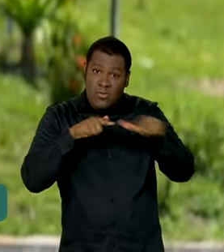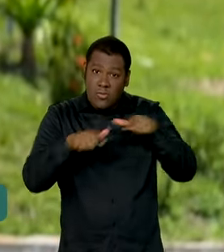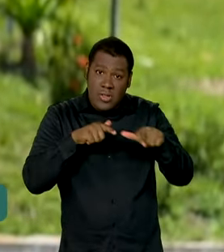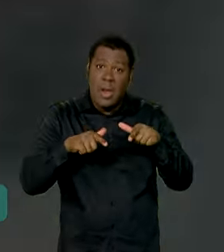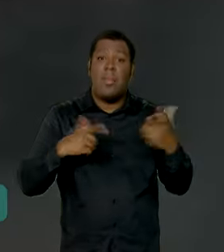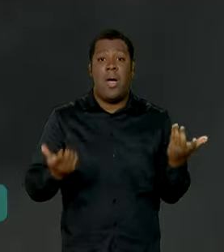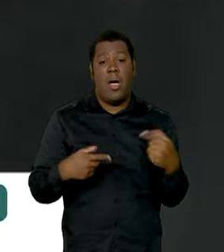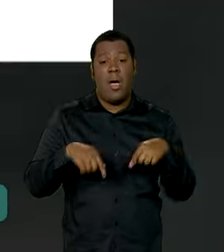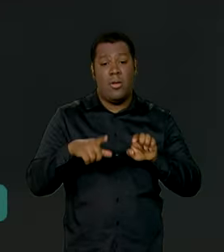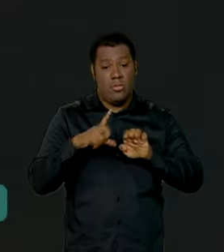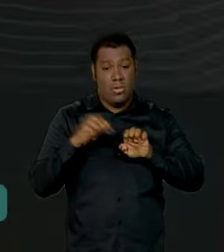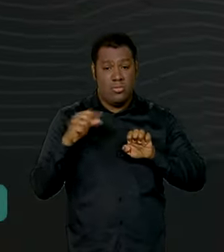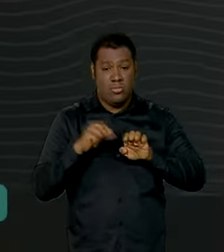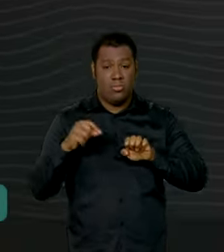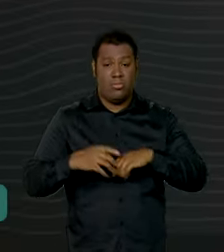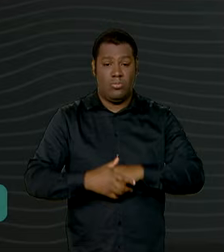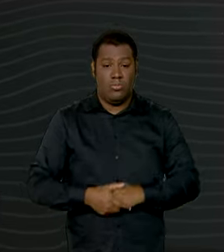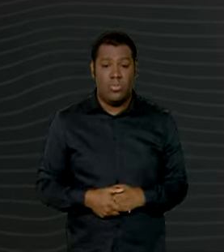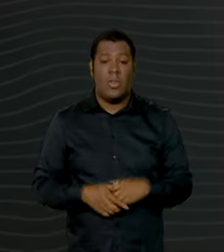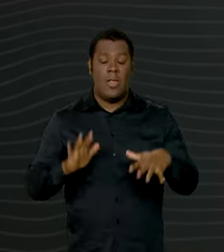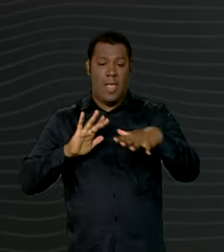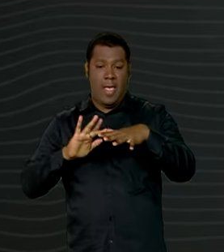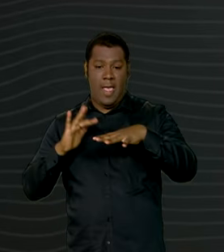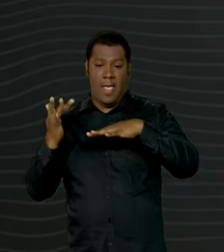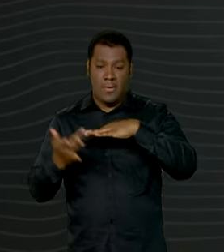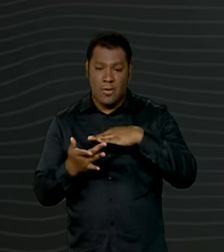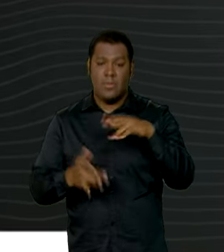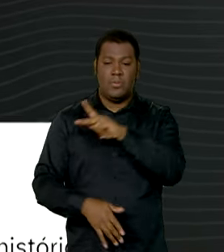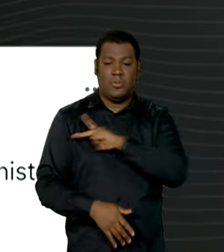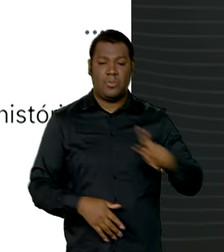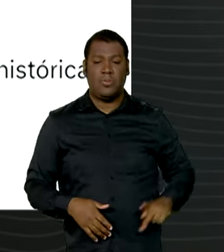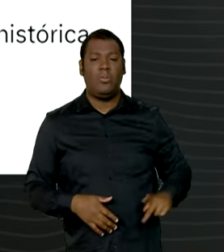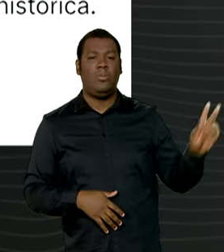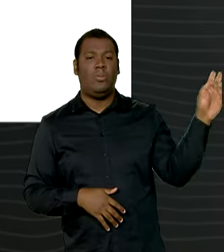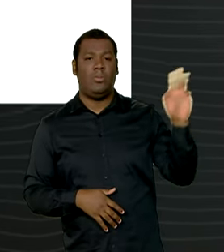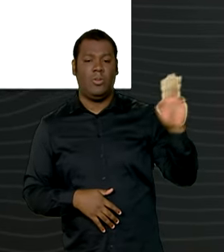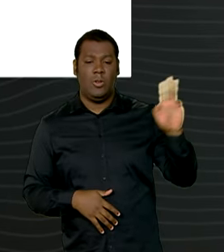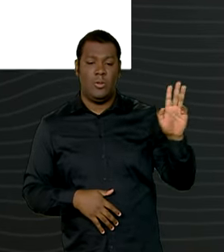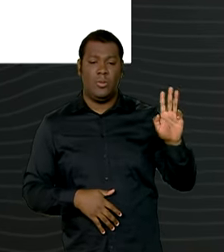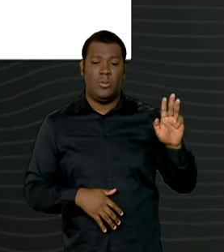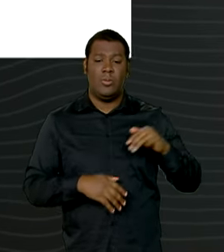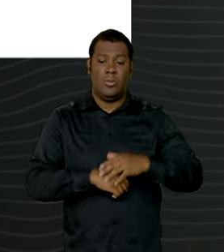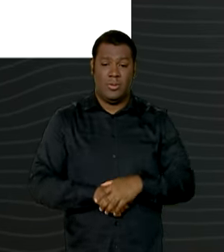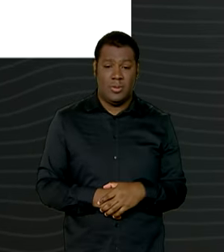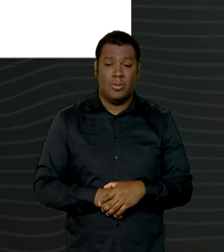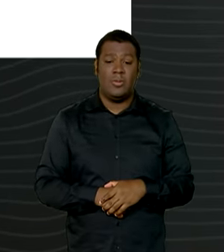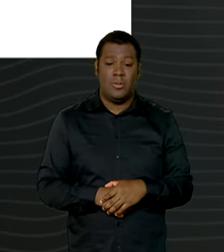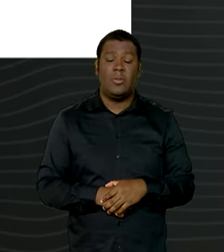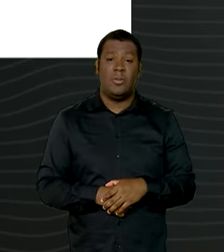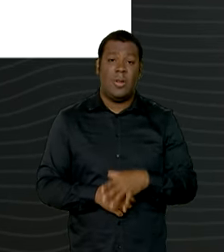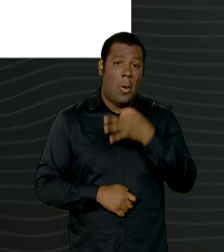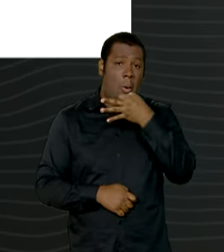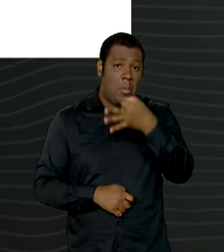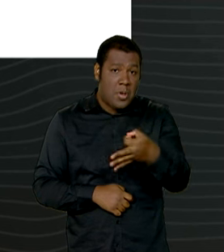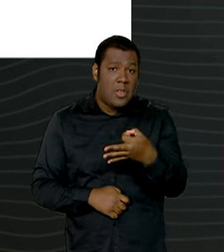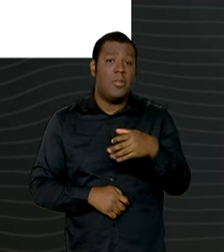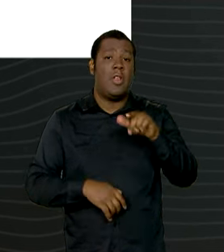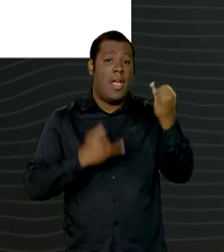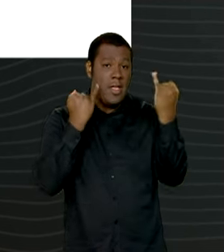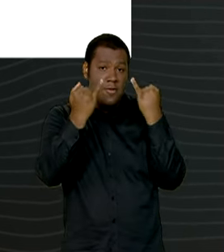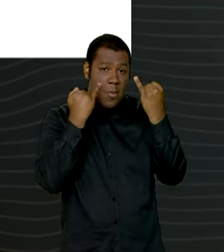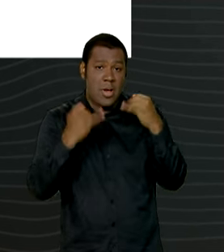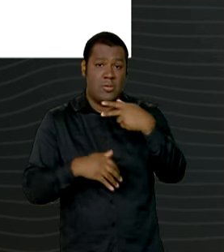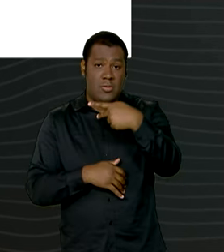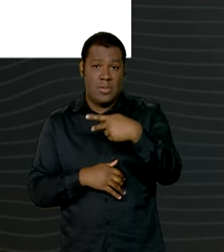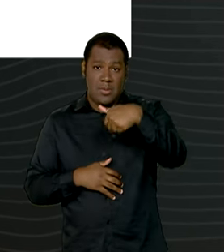empreendedorismo. Em suas redes sociais, o presidente Lula comentou os dados da PNAD e disse que o